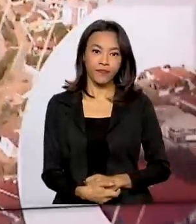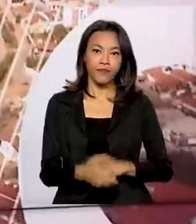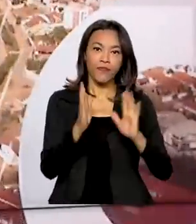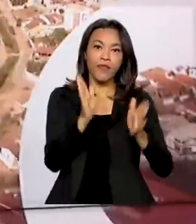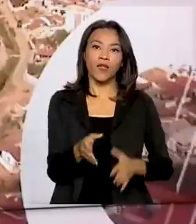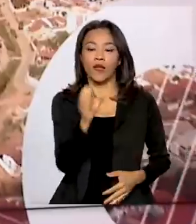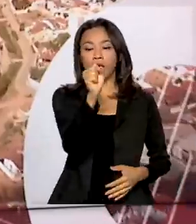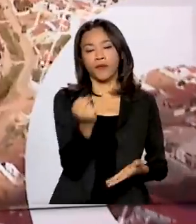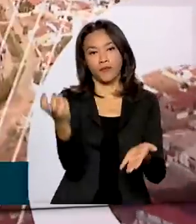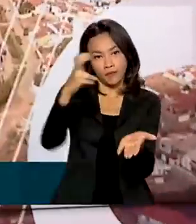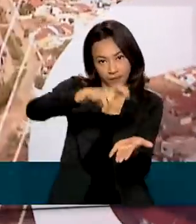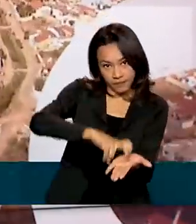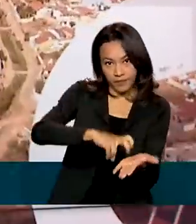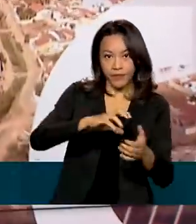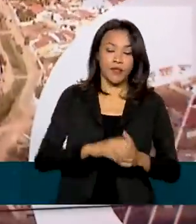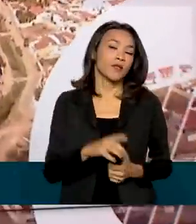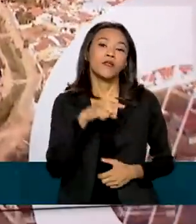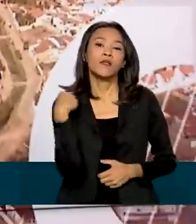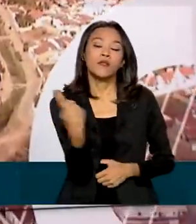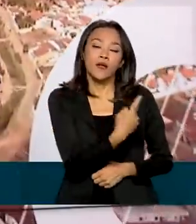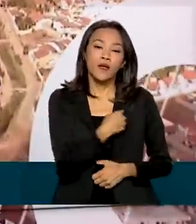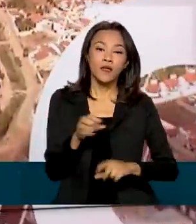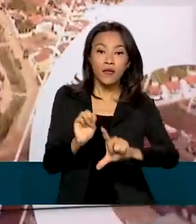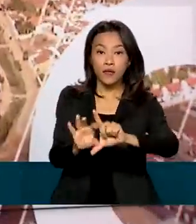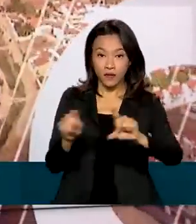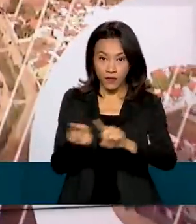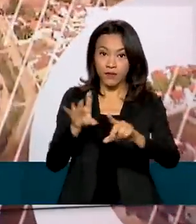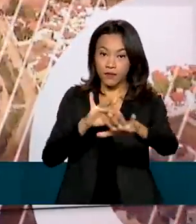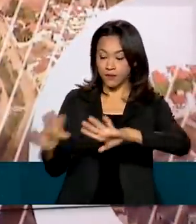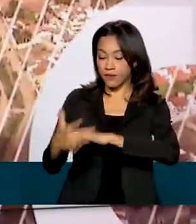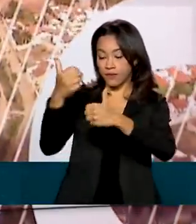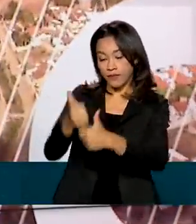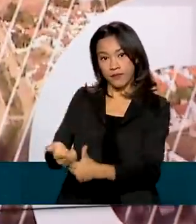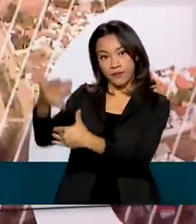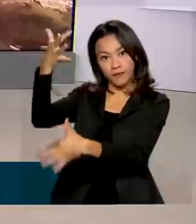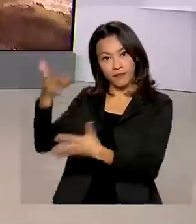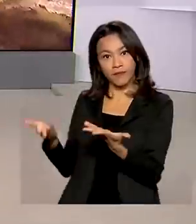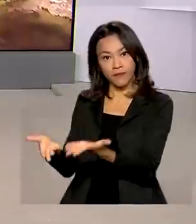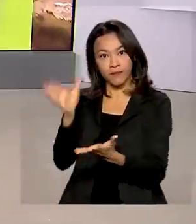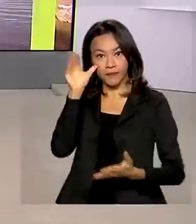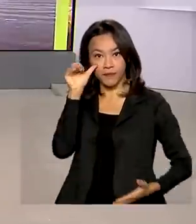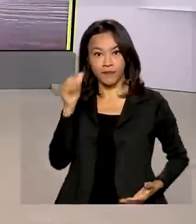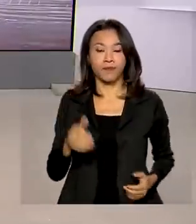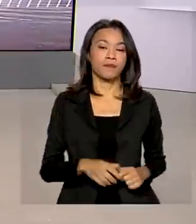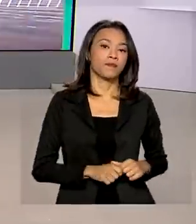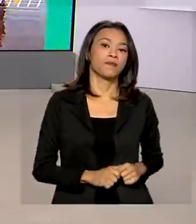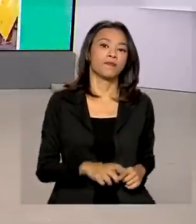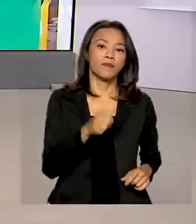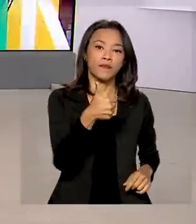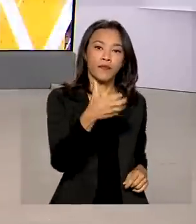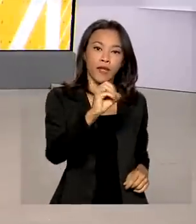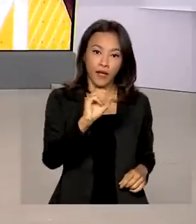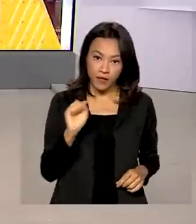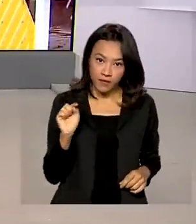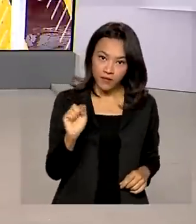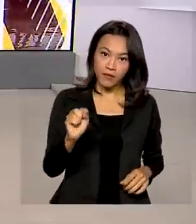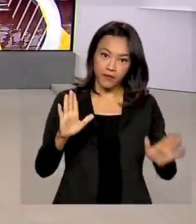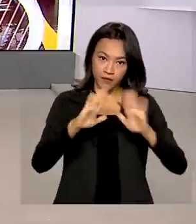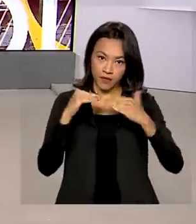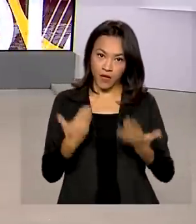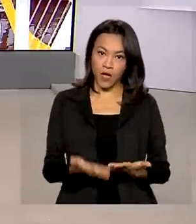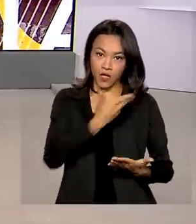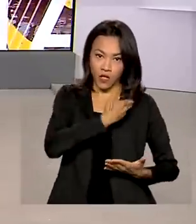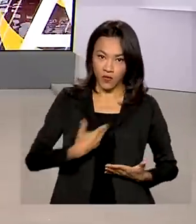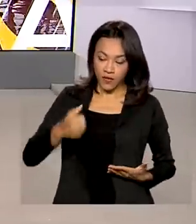São 8 horas da manhã, estamos ao vivo também pelas redes sociais. 10 mil escolas públicas em